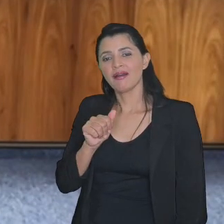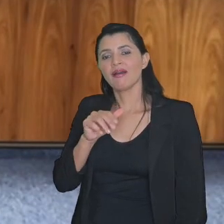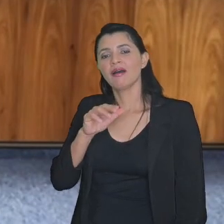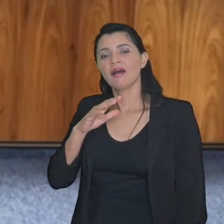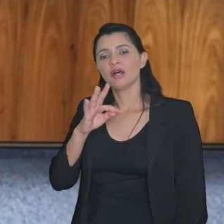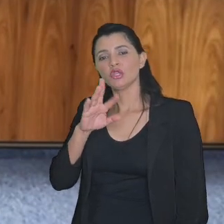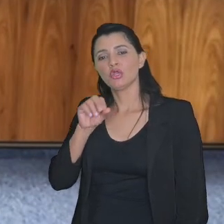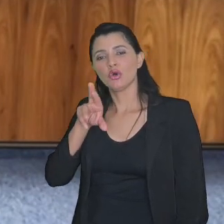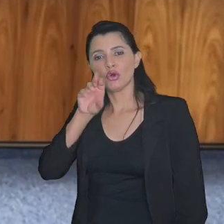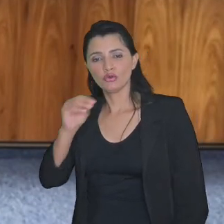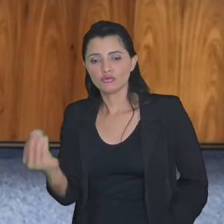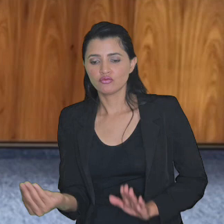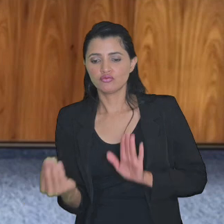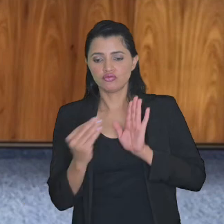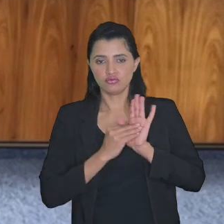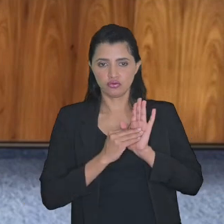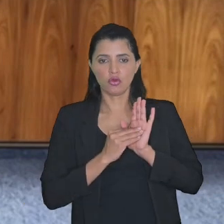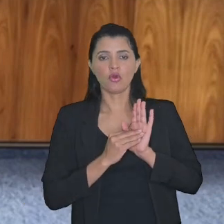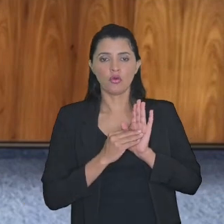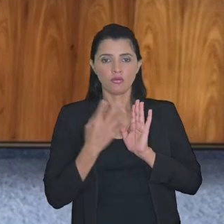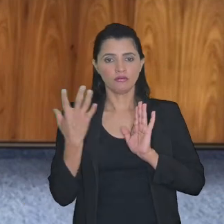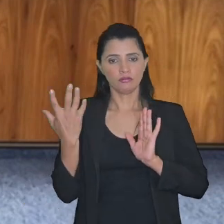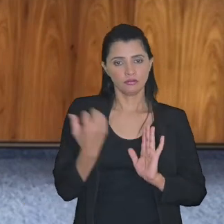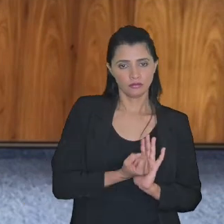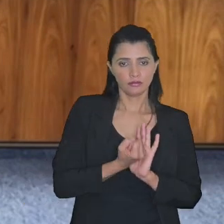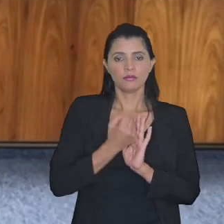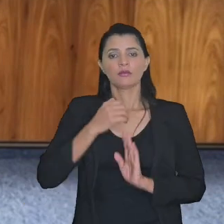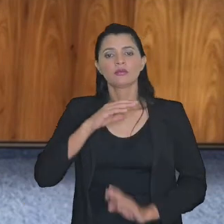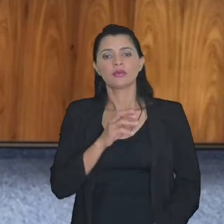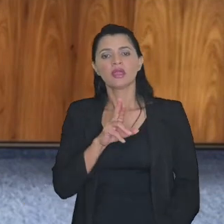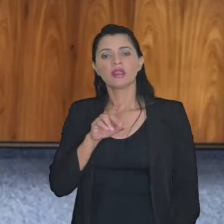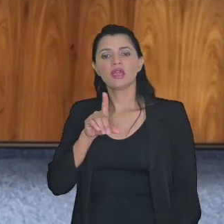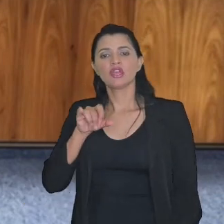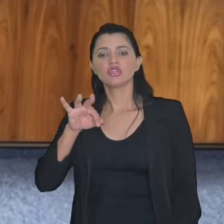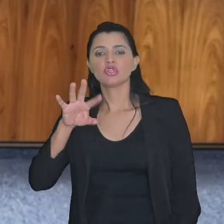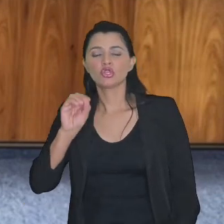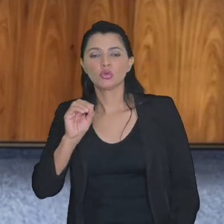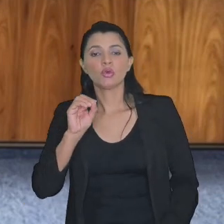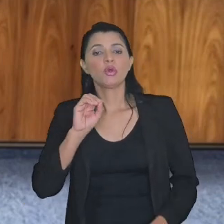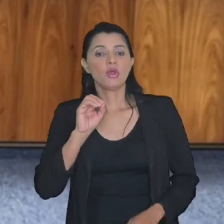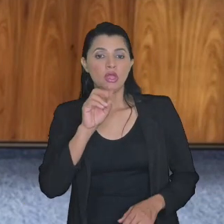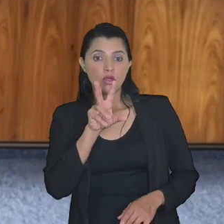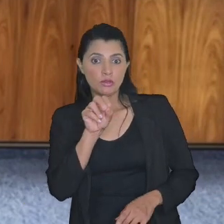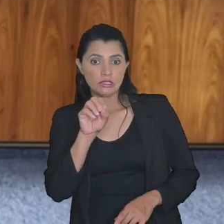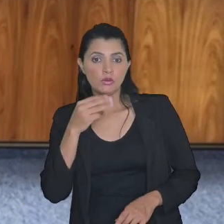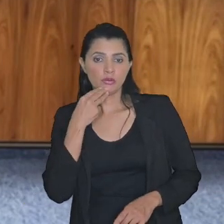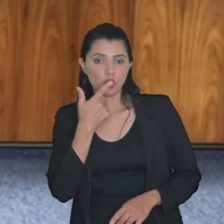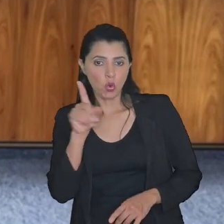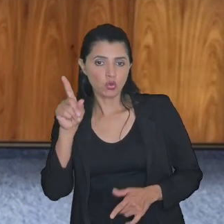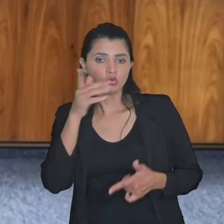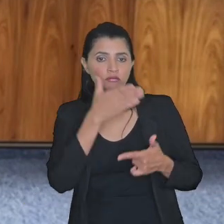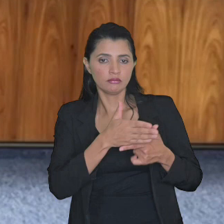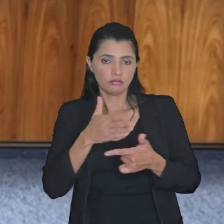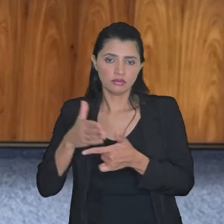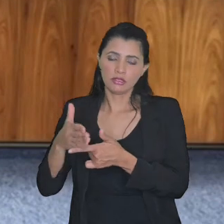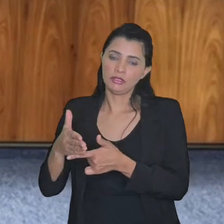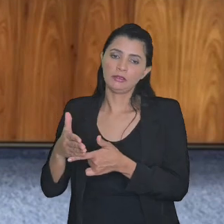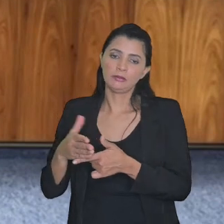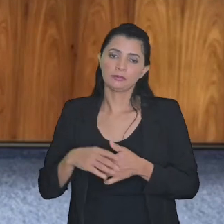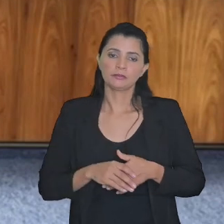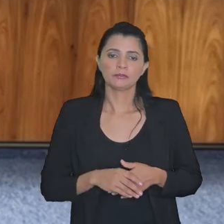a gente insere como crédito no sistema de parcelamento e parcela os outros 50 milhões